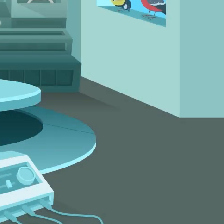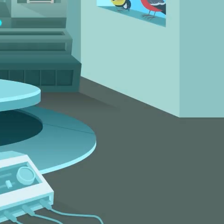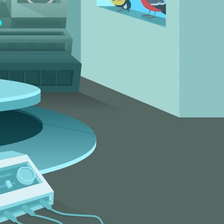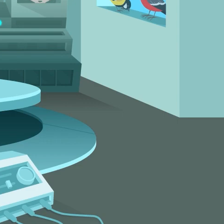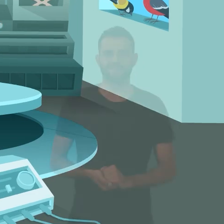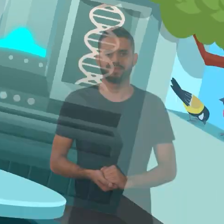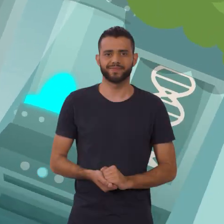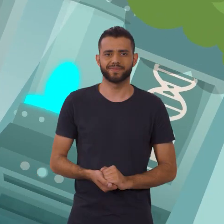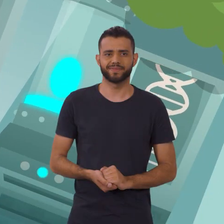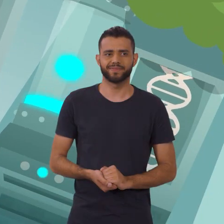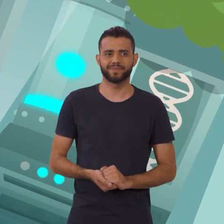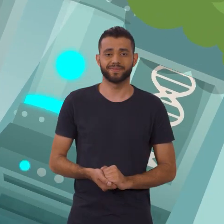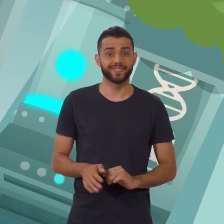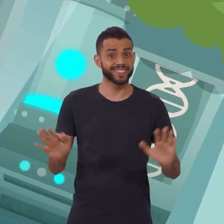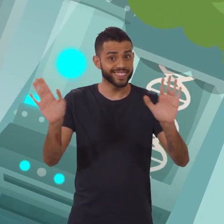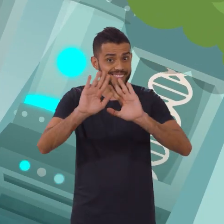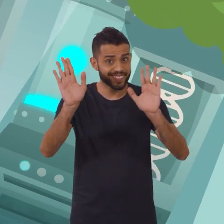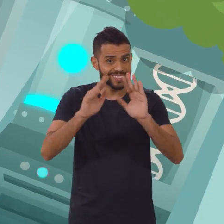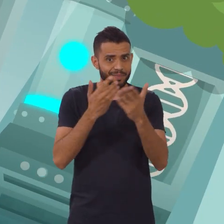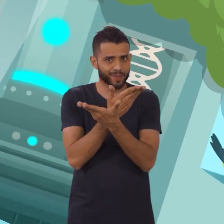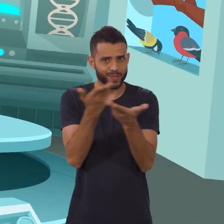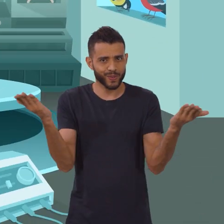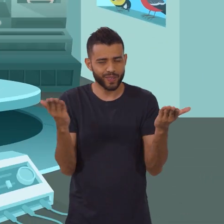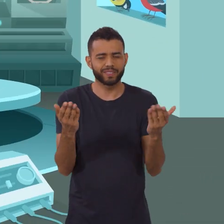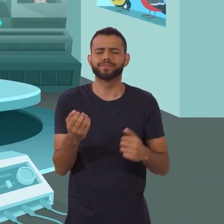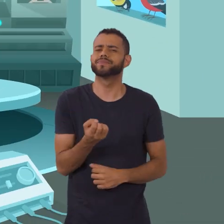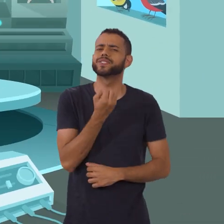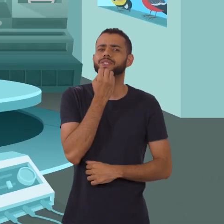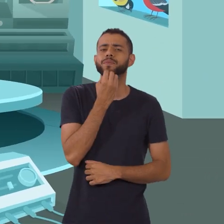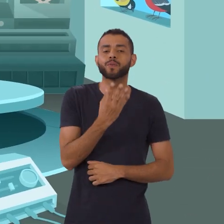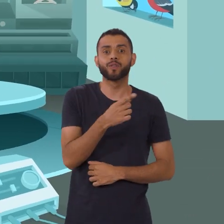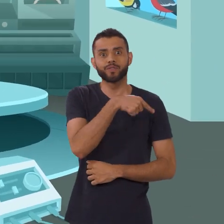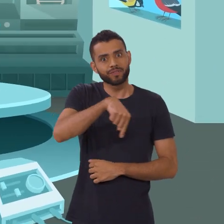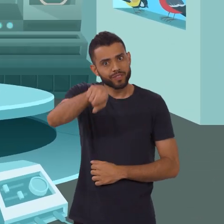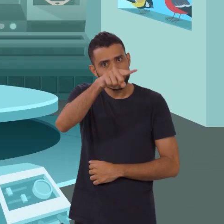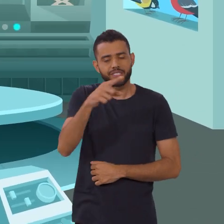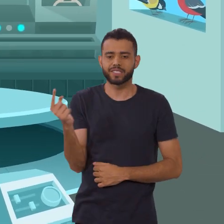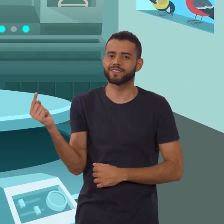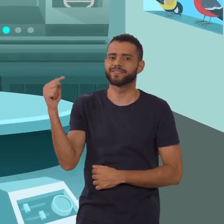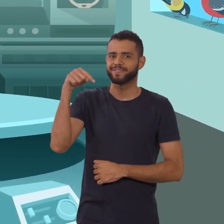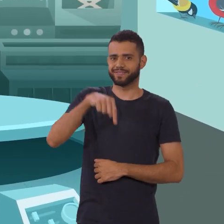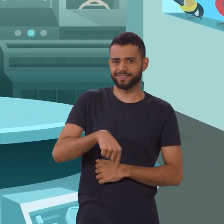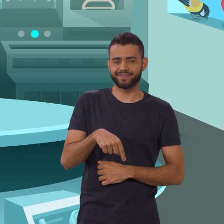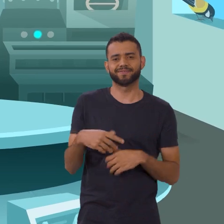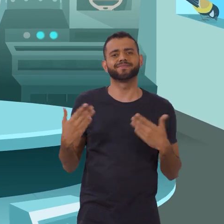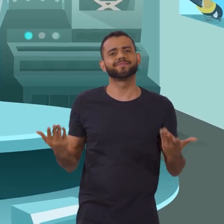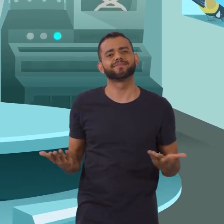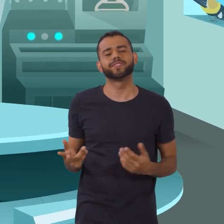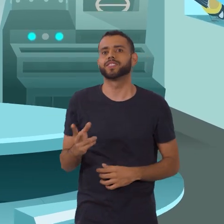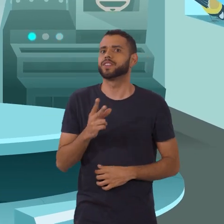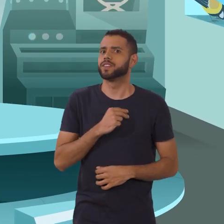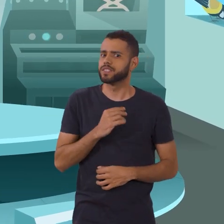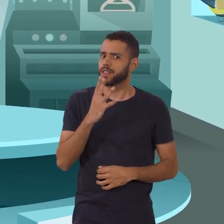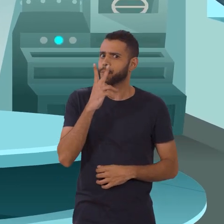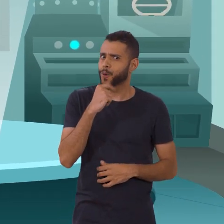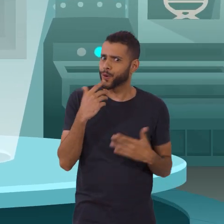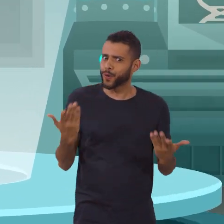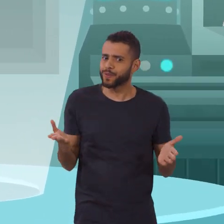E aí pessoal, que bom que vocês vieram, já não era sem tempo,